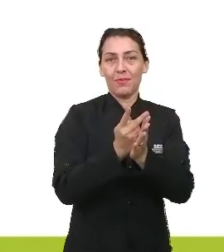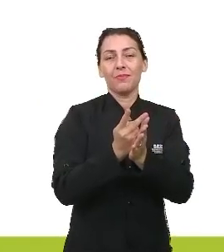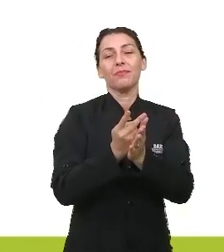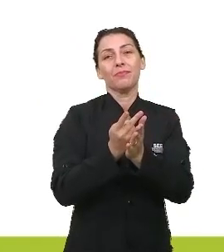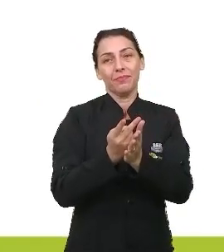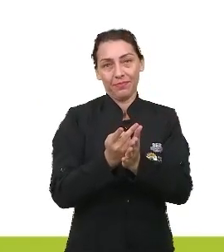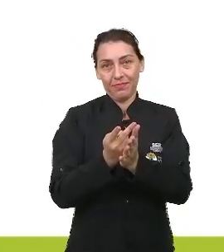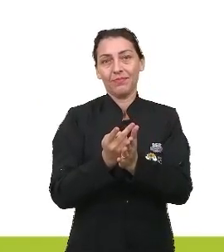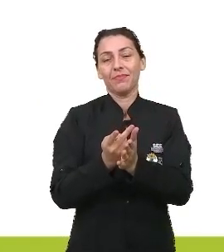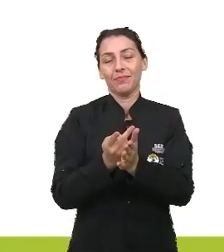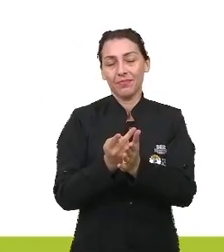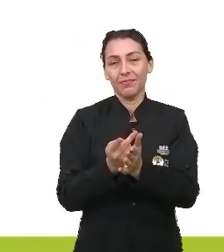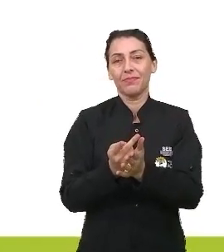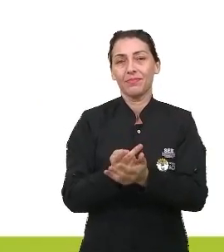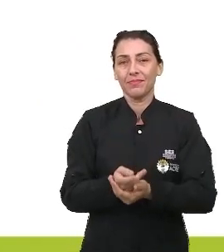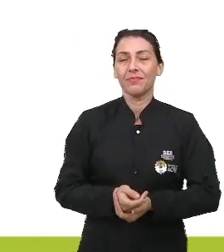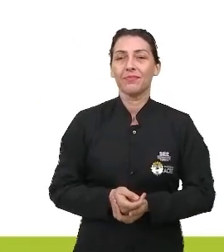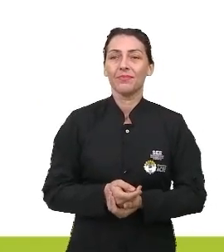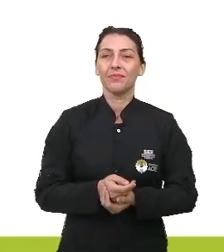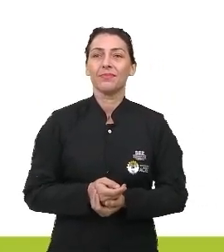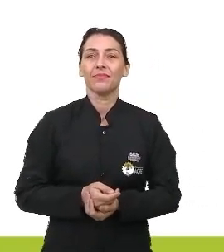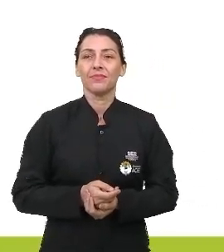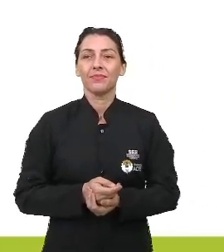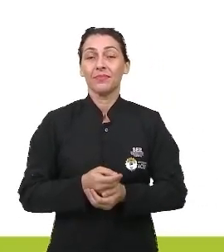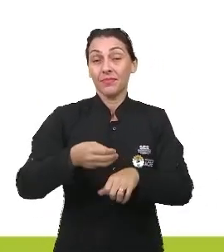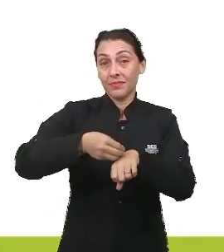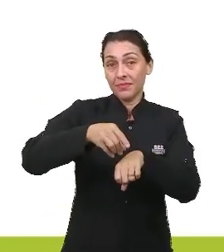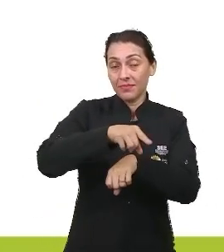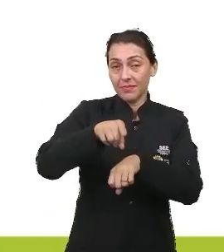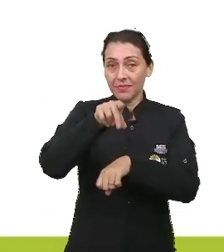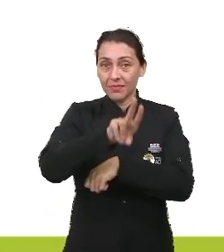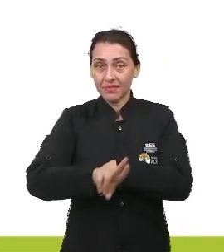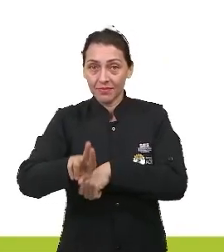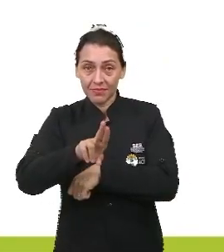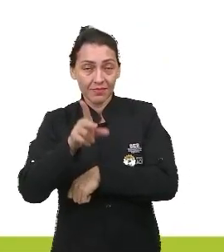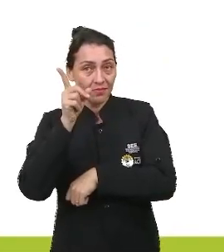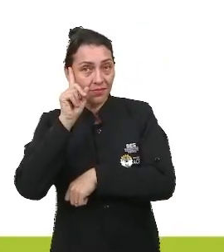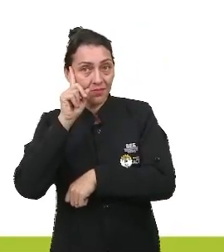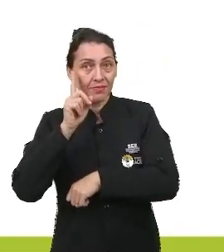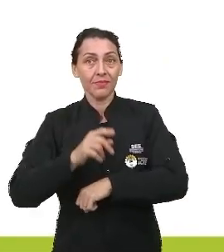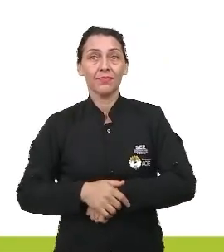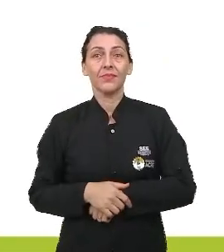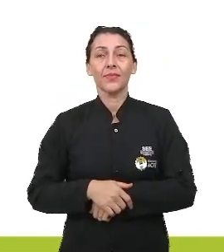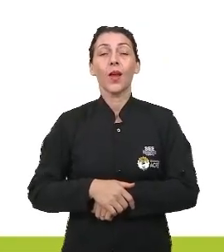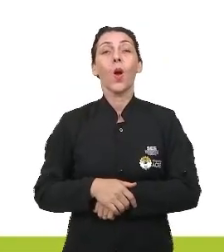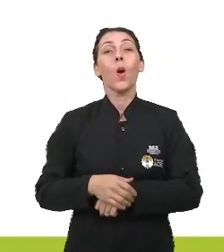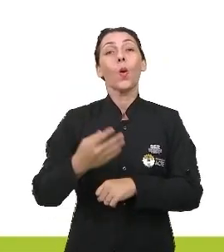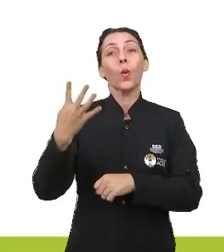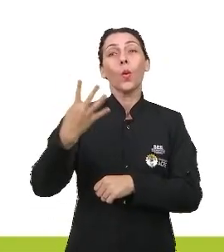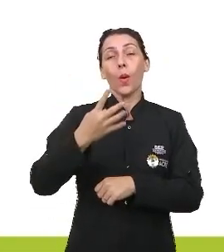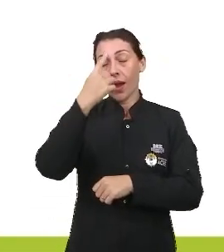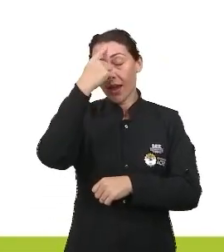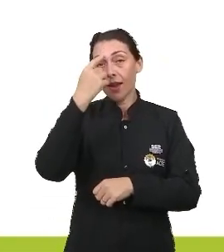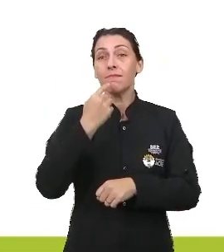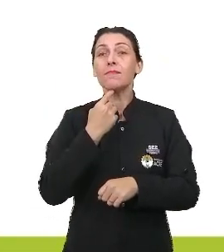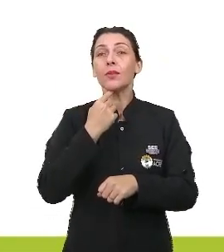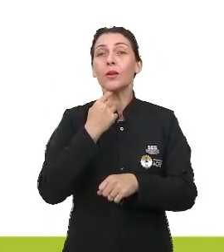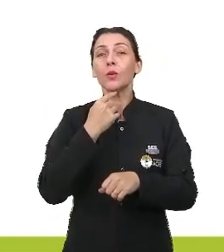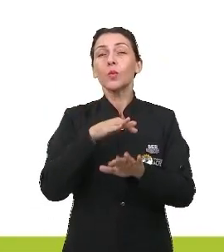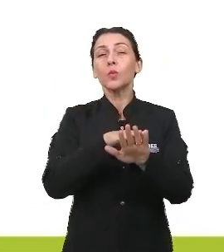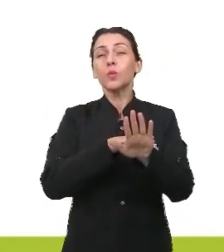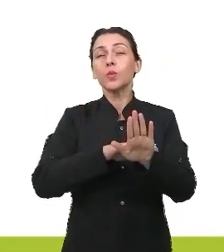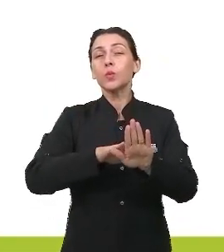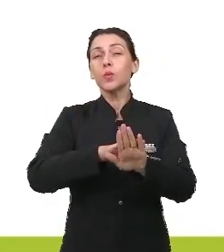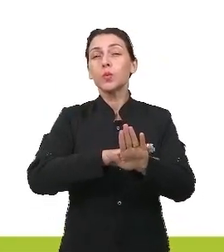reuniões, não é, pessoal? Aí, dicasinha para você utilizar no dia a dia. Quarta figura, o eufemismo.